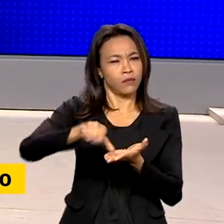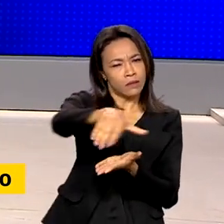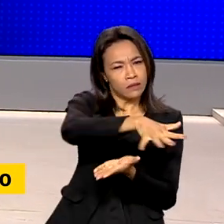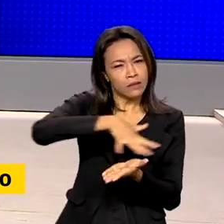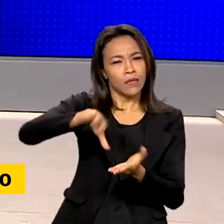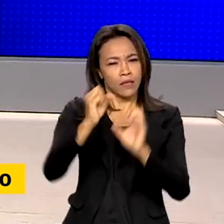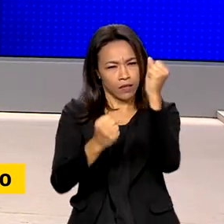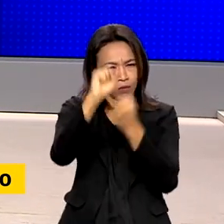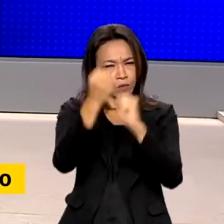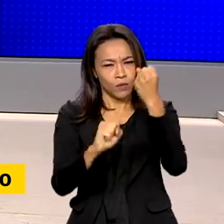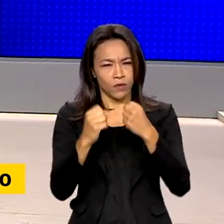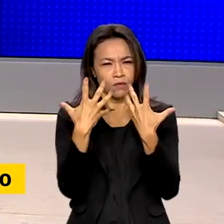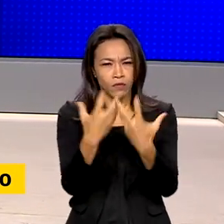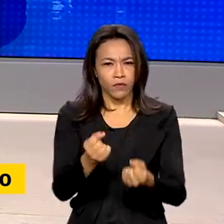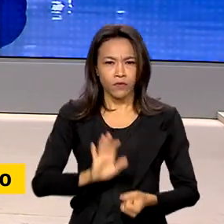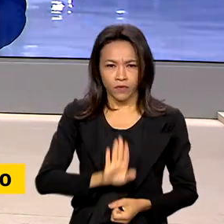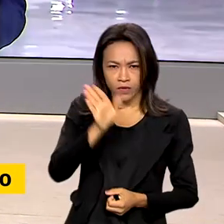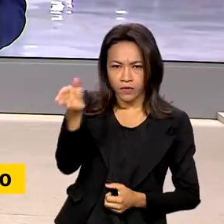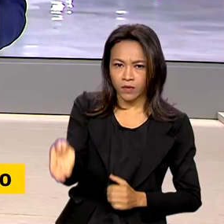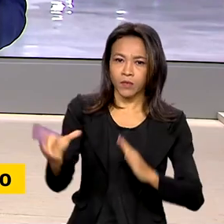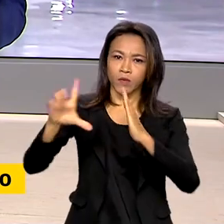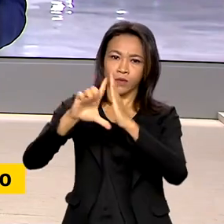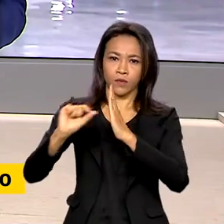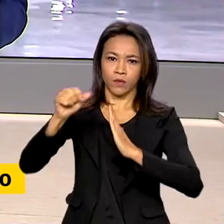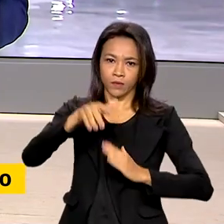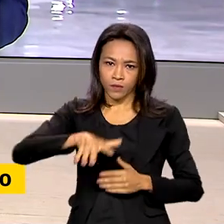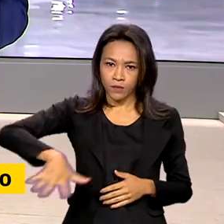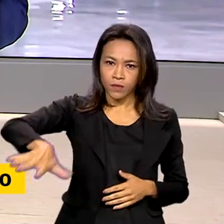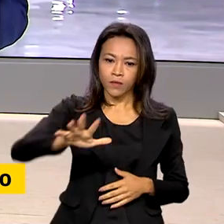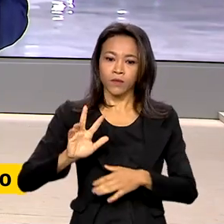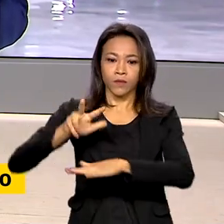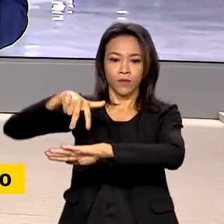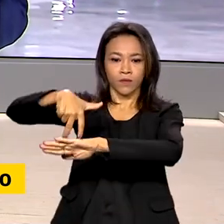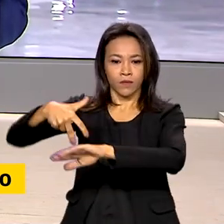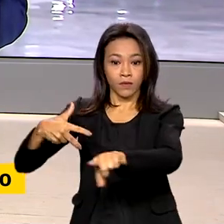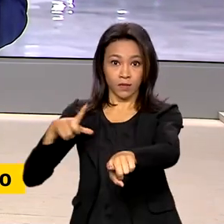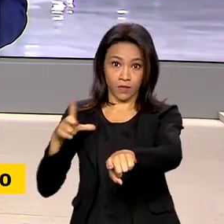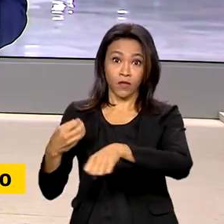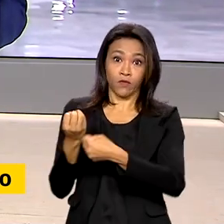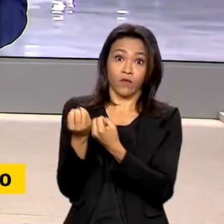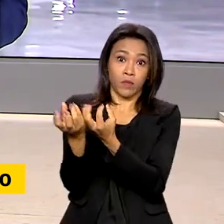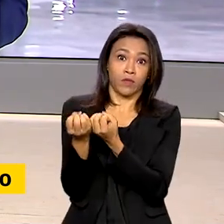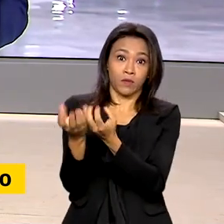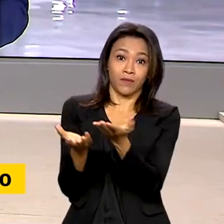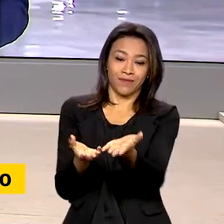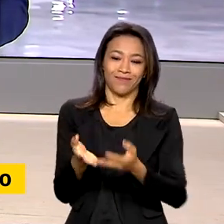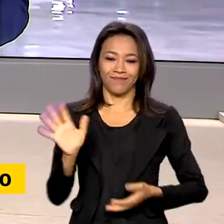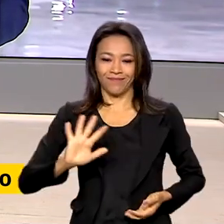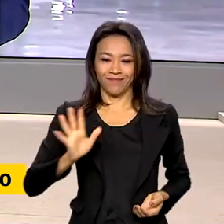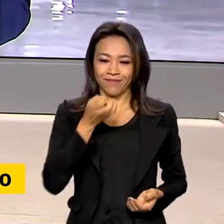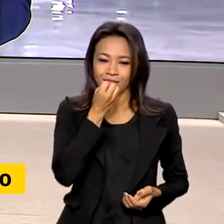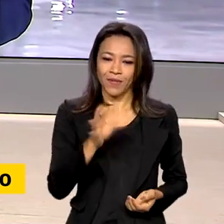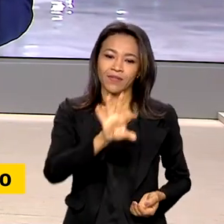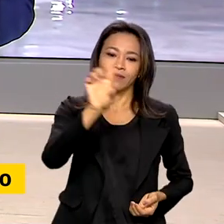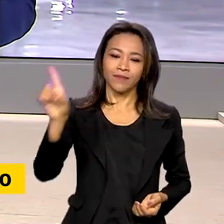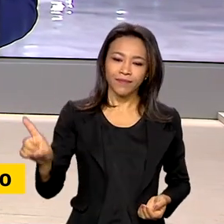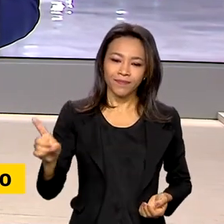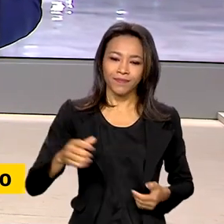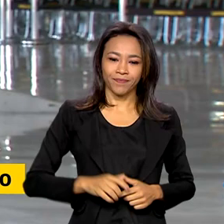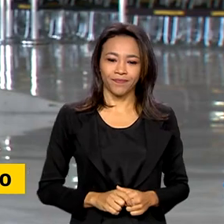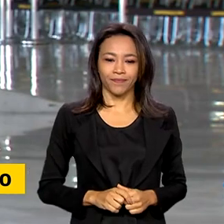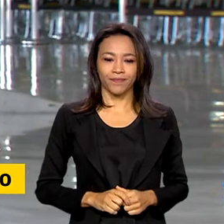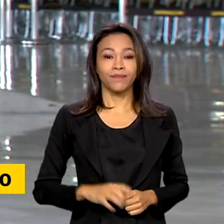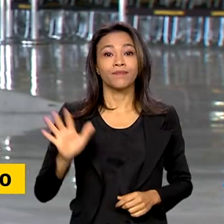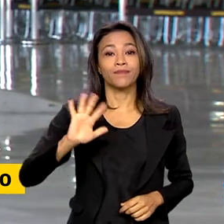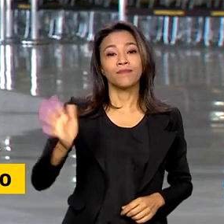Vamos até o Palácio do Planalto, o repórter Glauco de Queiroz traz mais informações pra gente. Bom dia, Glauco. Olá,